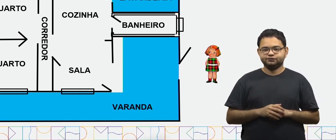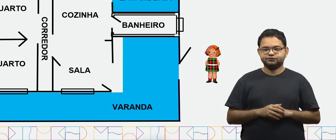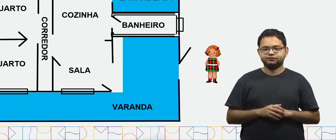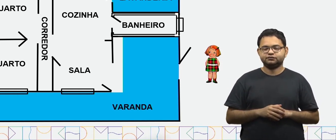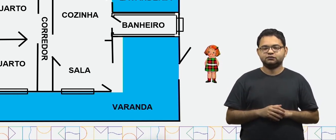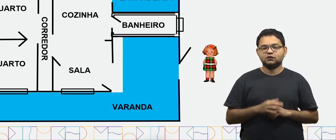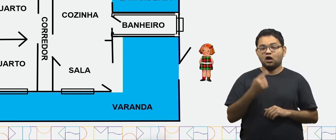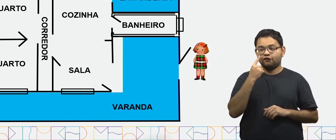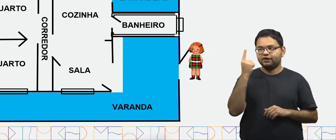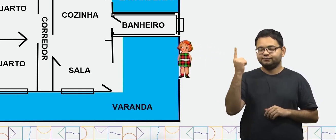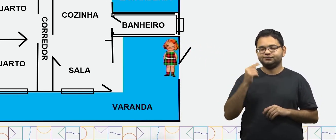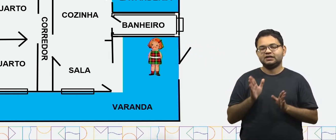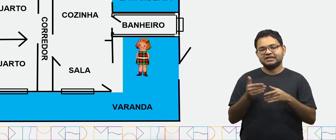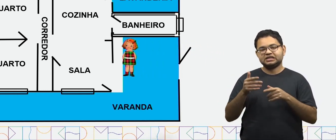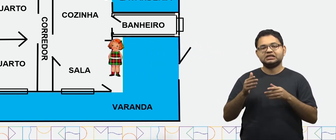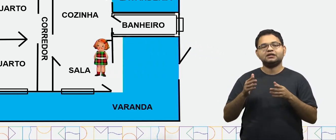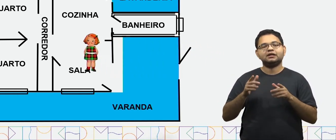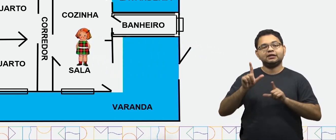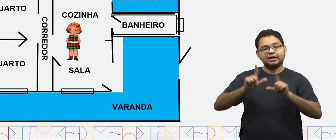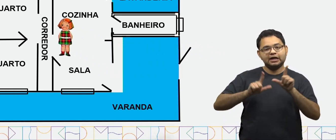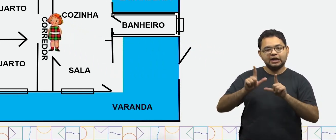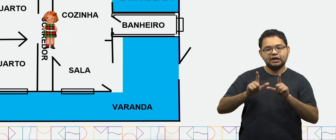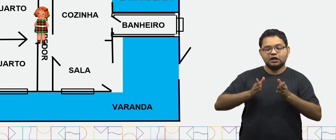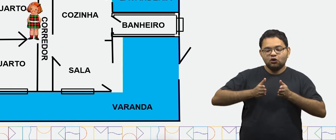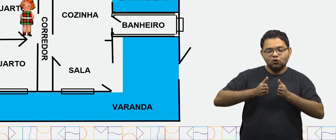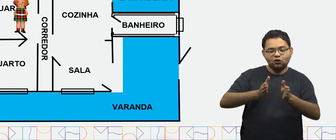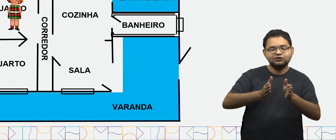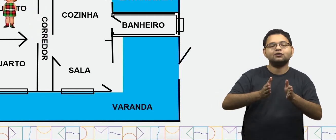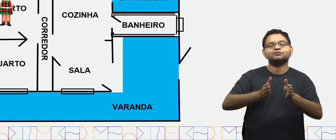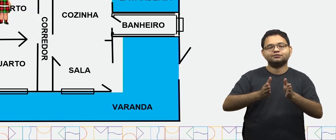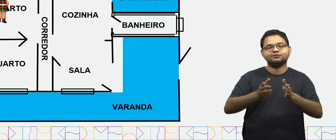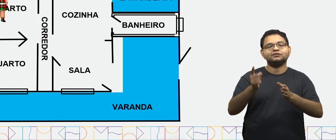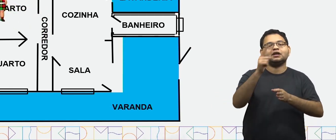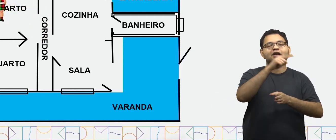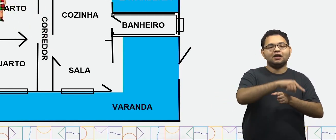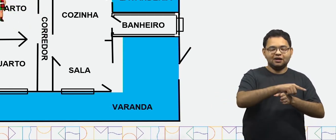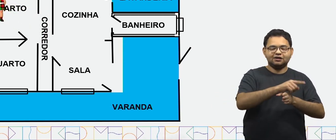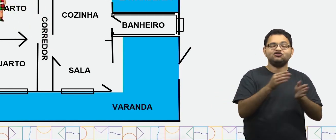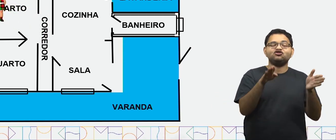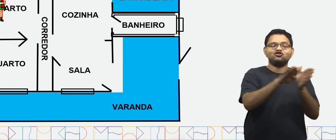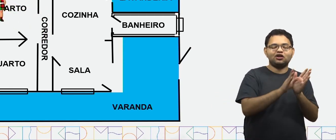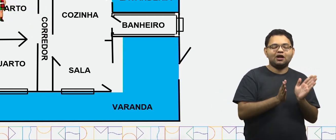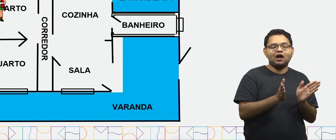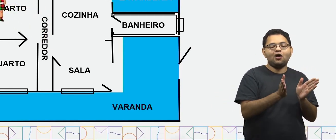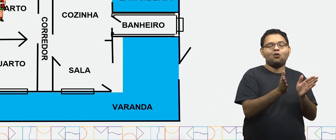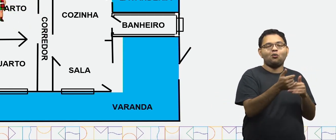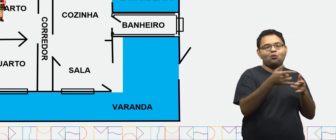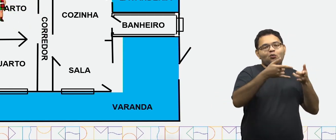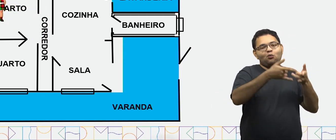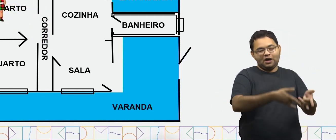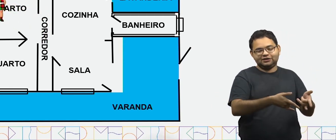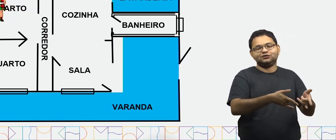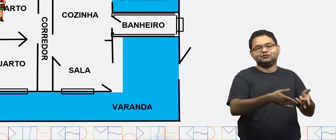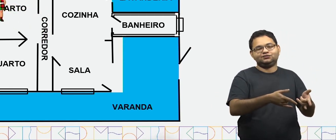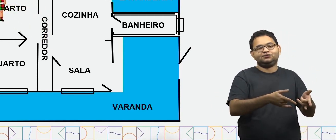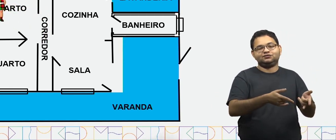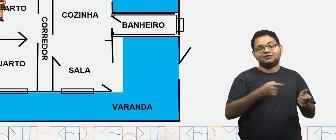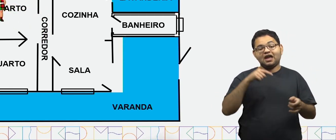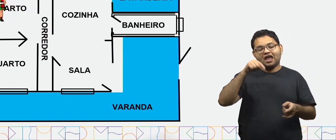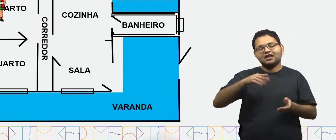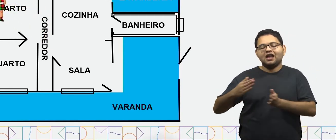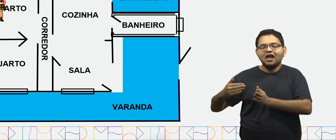percorrer. Olha só, ela vai pela sala, passa pelo corredor e chega ao quarto.